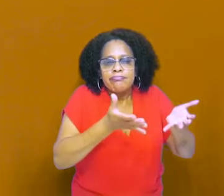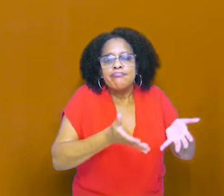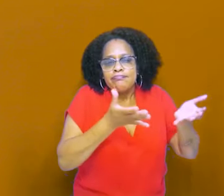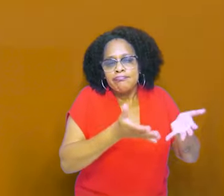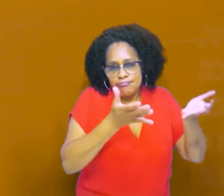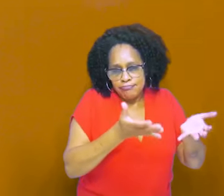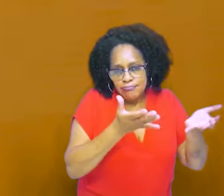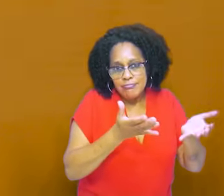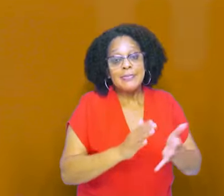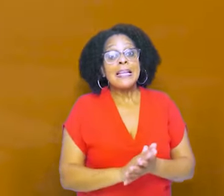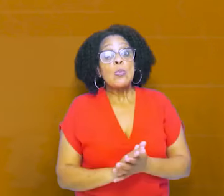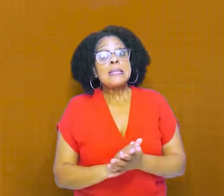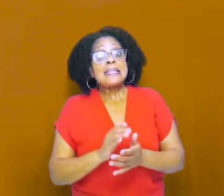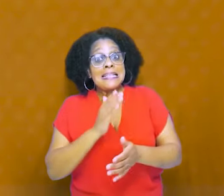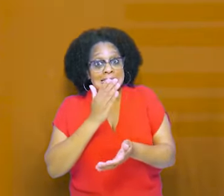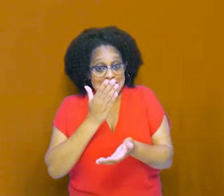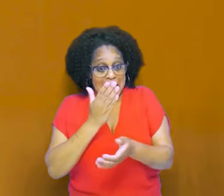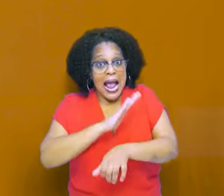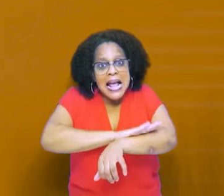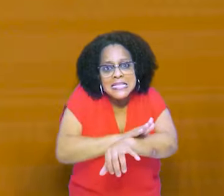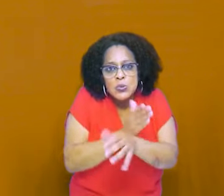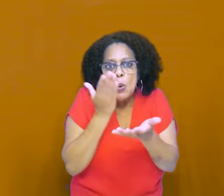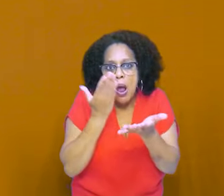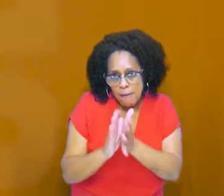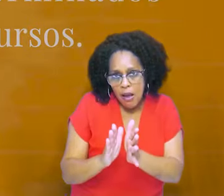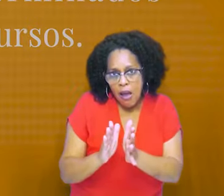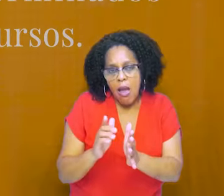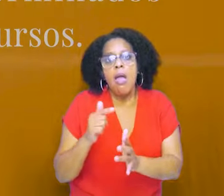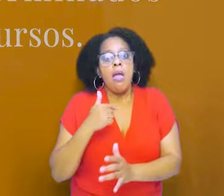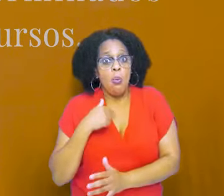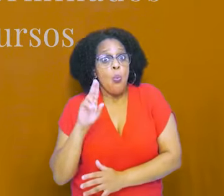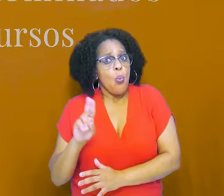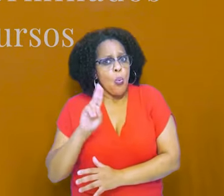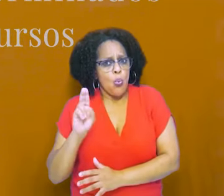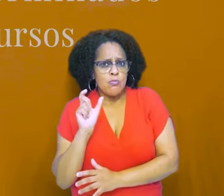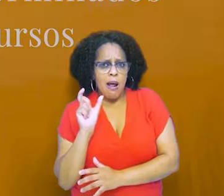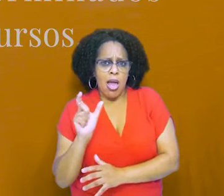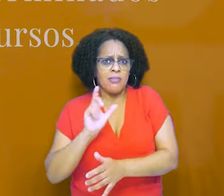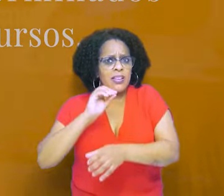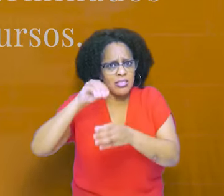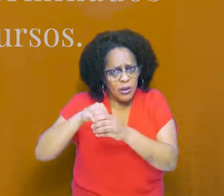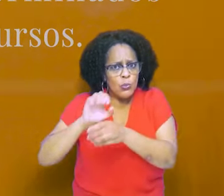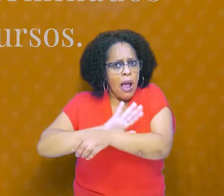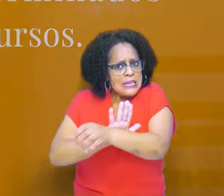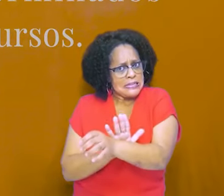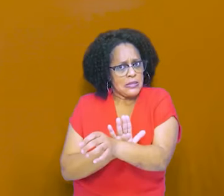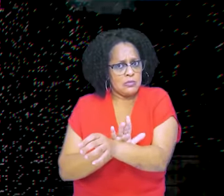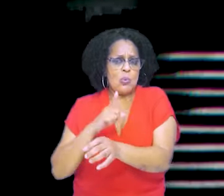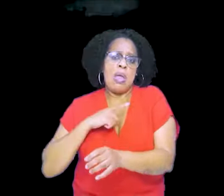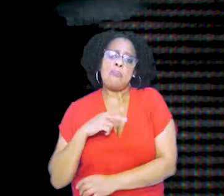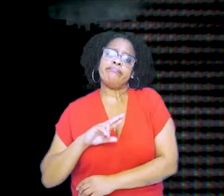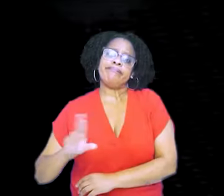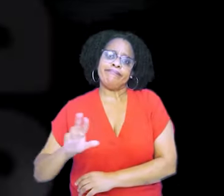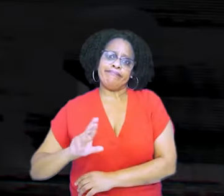as palavras possuem enorme importância na produção dos sentidos que ocultam ou revelam determinados discursos.